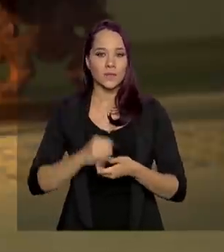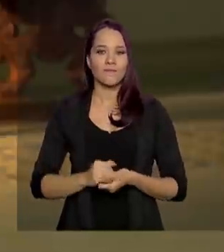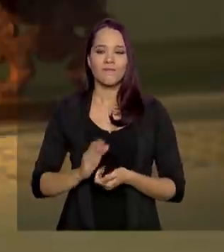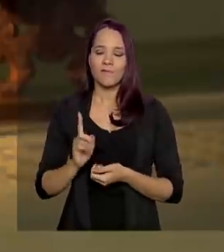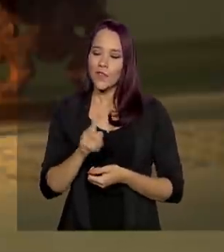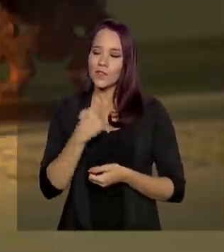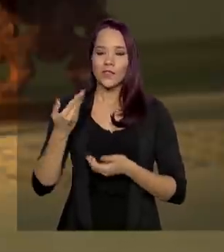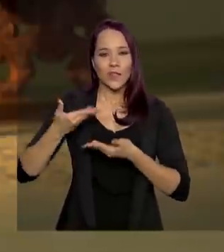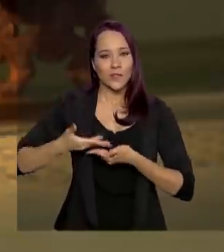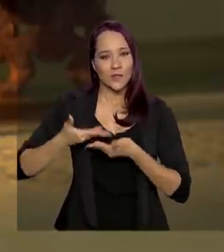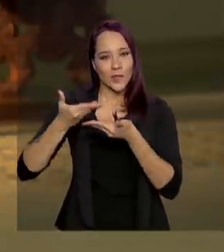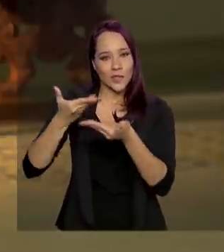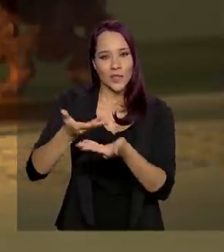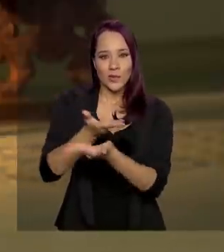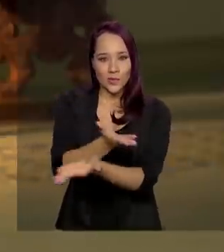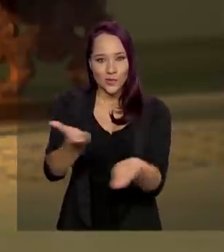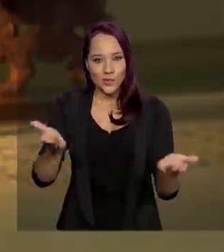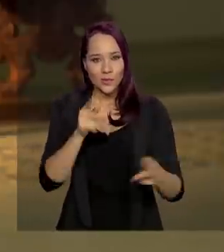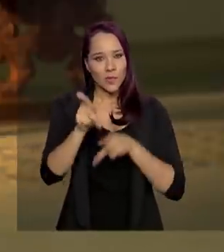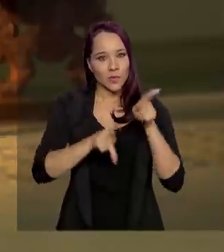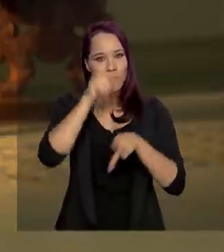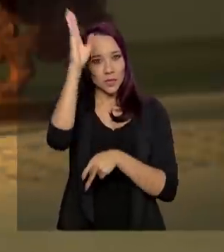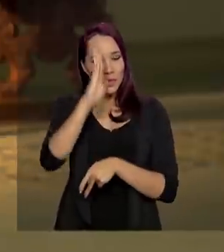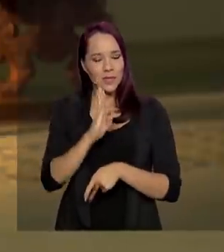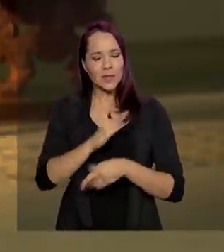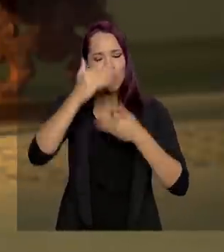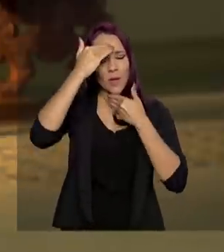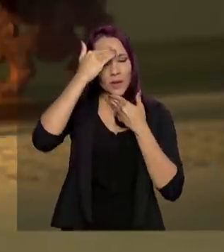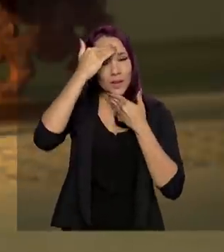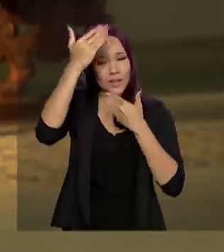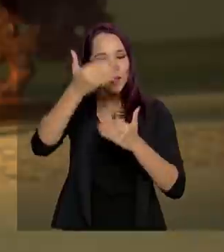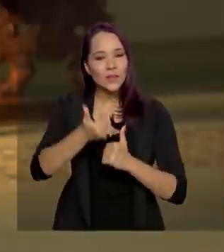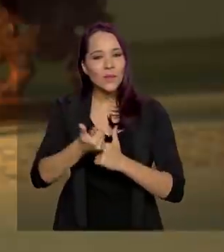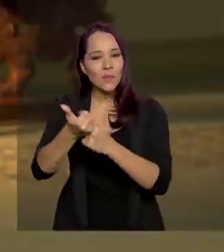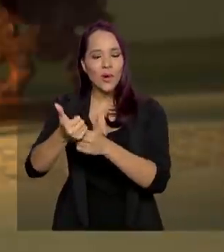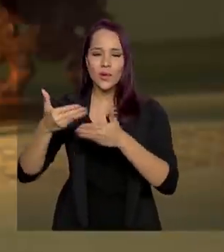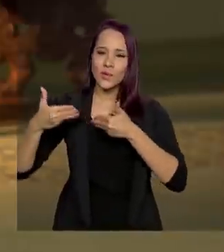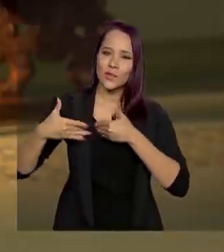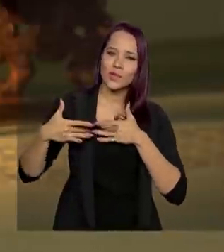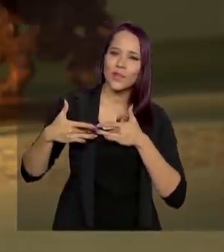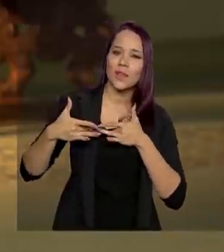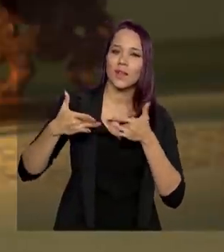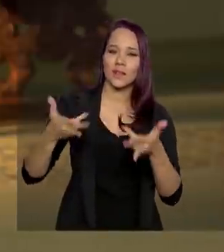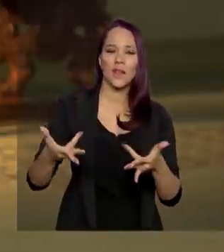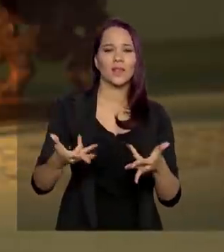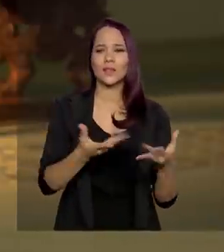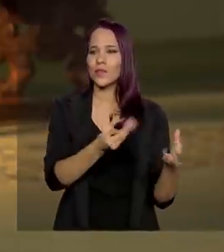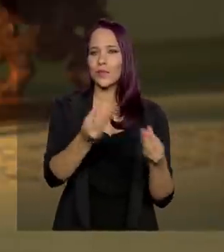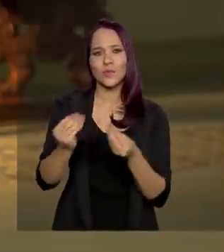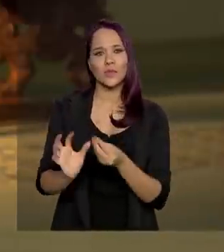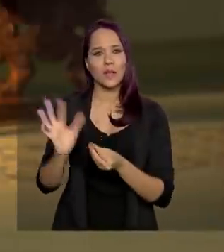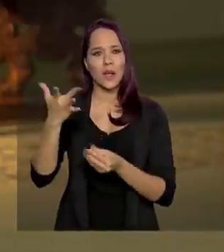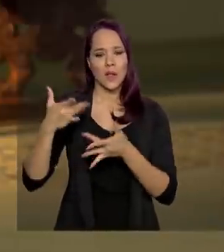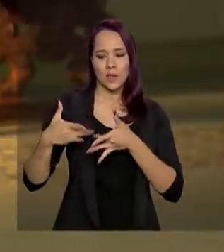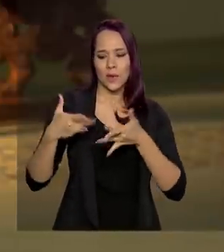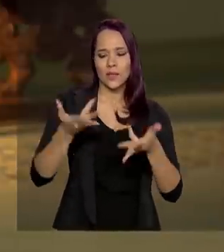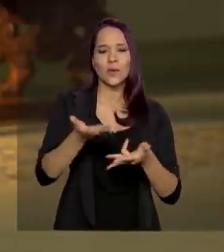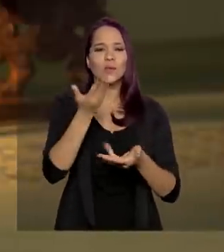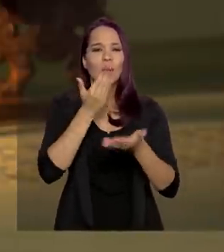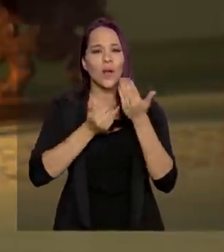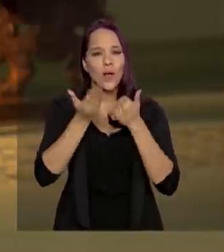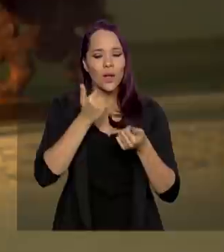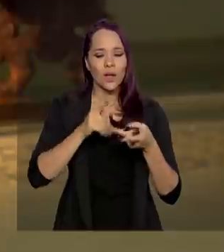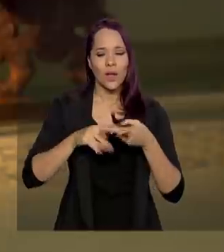à disposição, estamos à disposição de todo o povo brasileiro, a quem eu agradeço o apoio, a solidariedade. São muitos os casos de doações de alimentos,